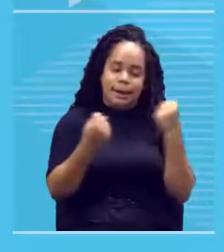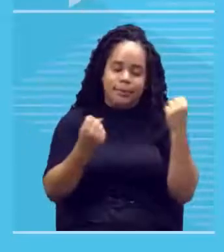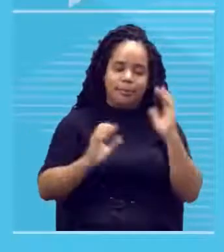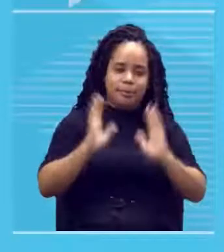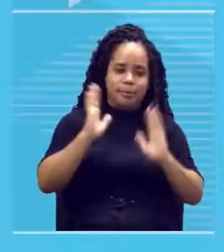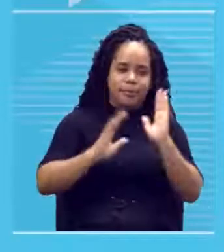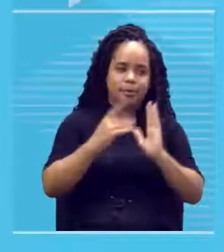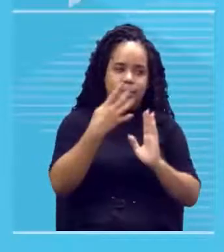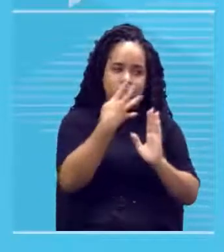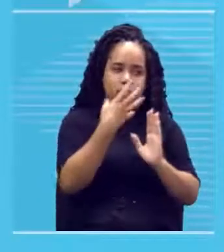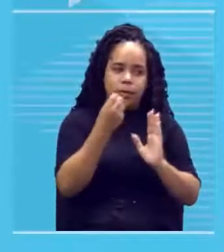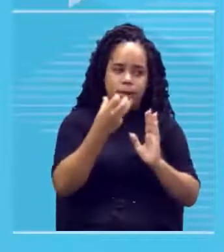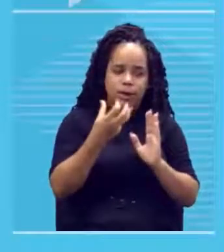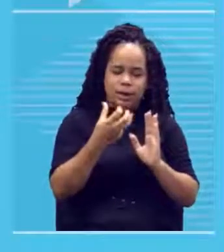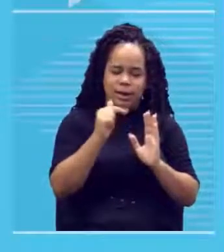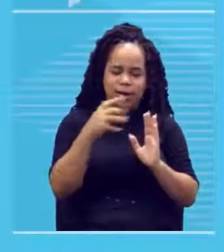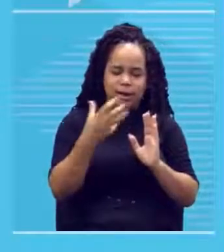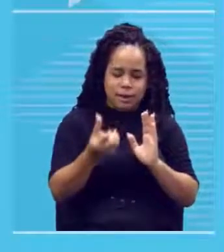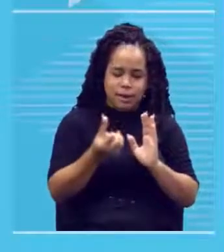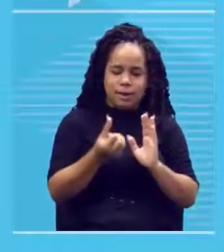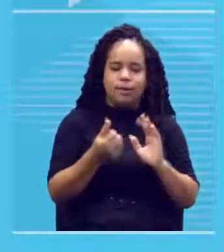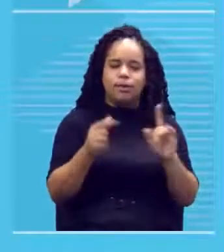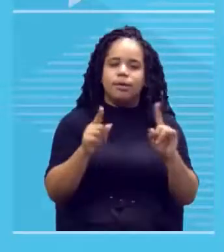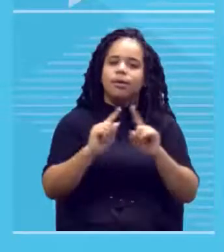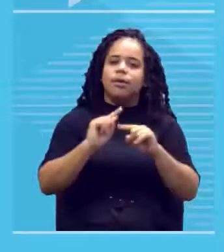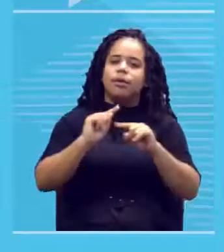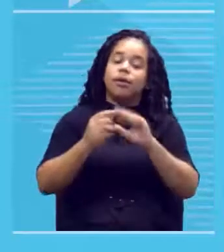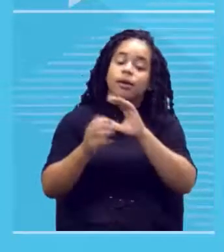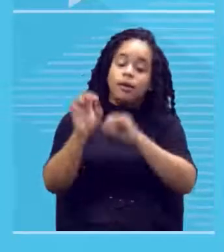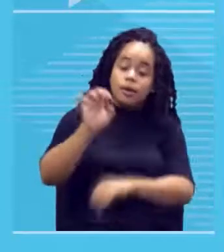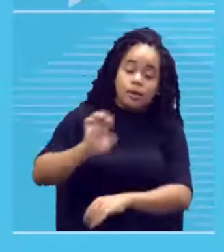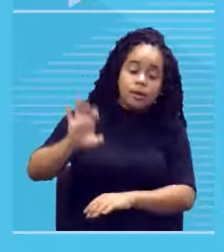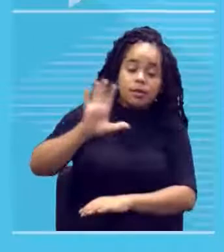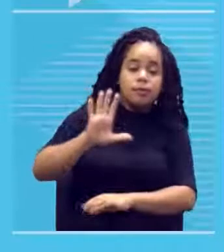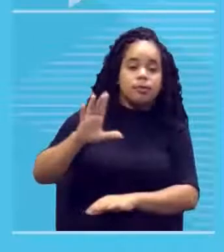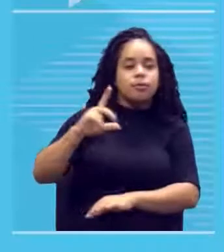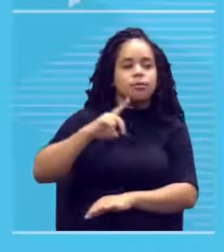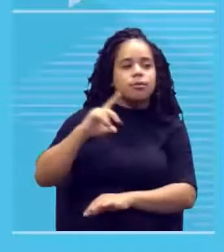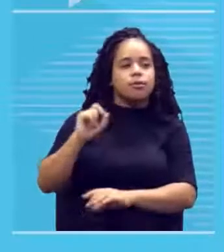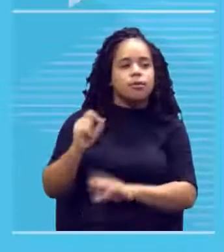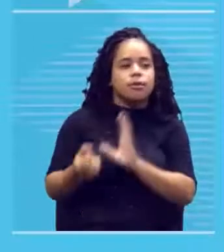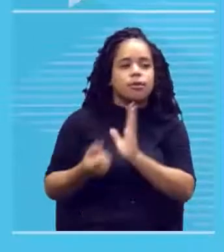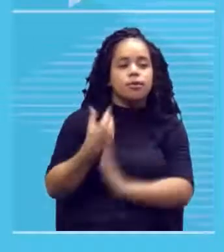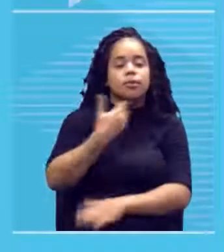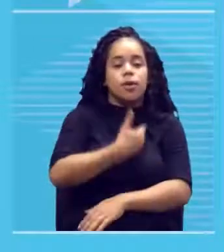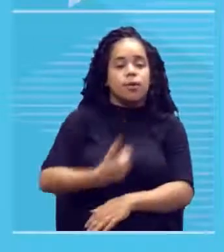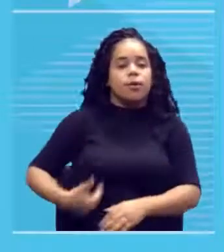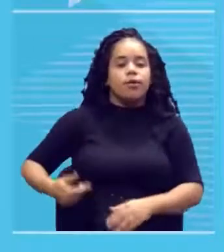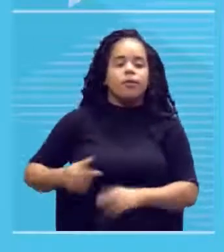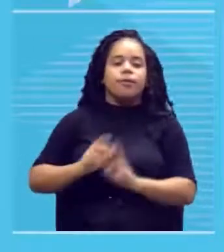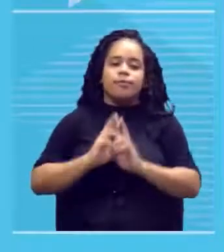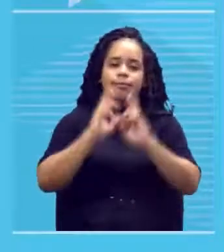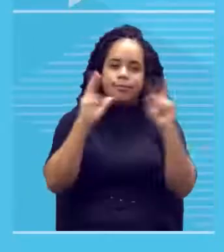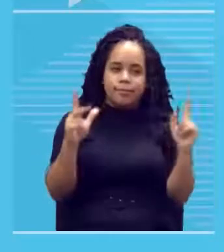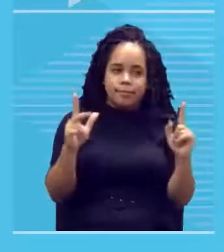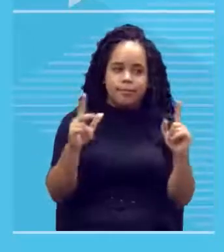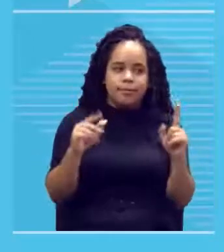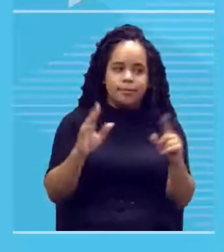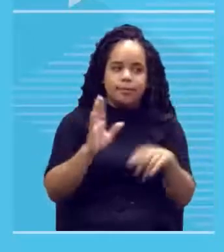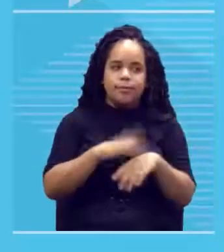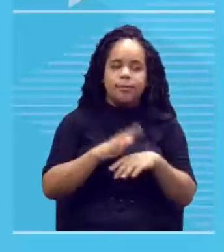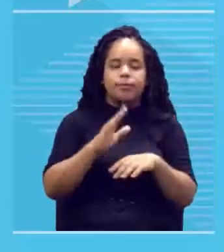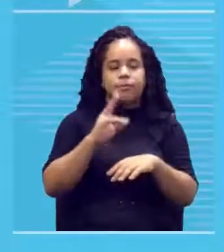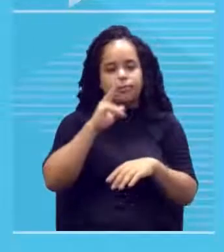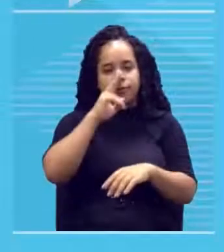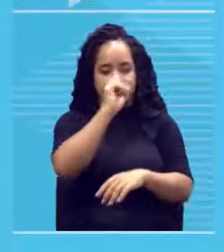Império Romano do Ocidente. E na Europa se estabelece governos diferentes com o braço forte